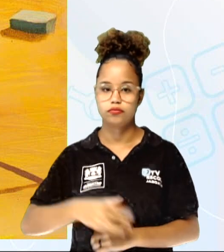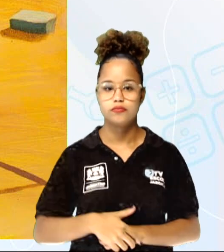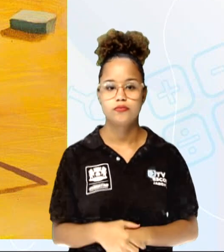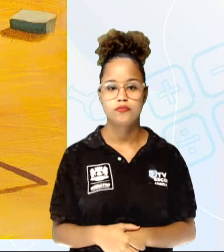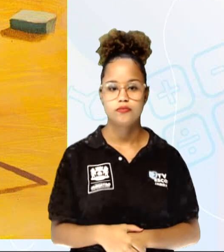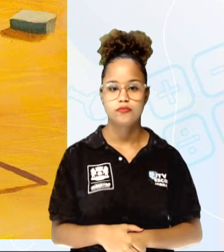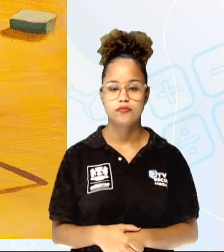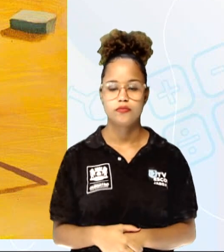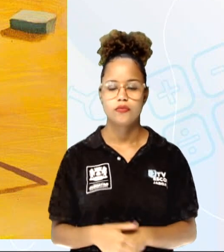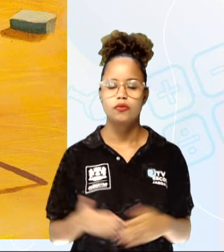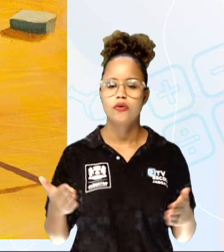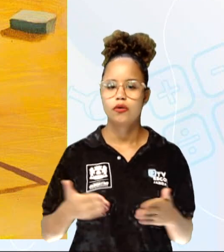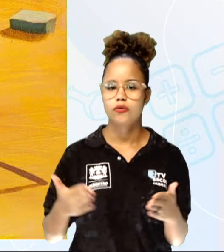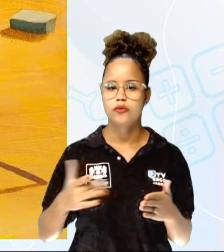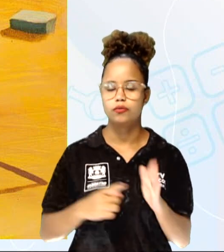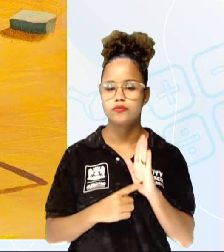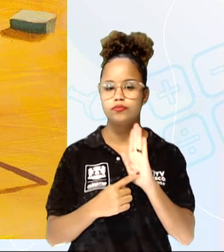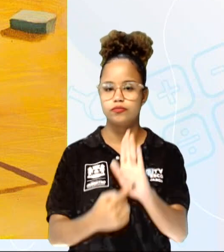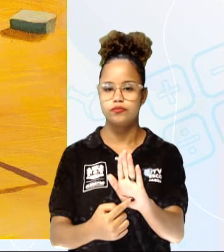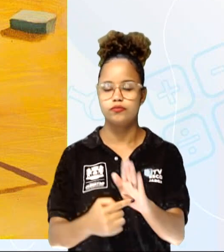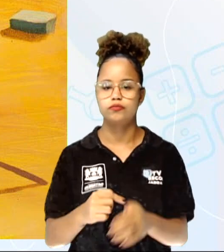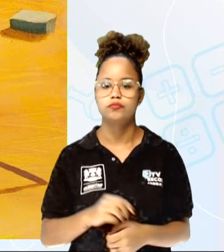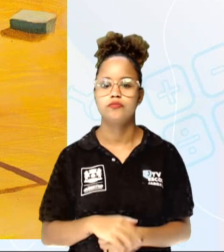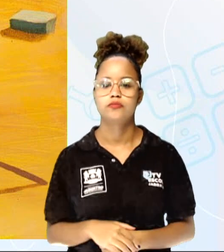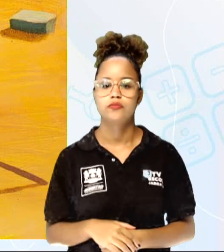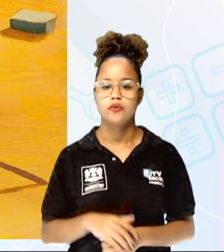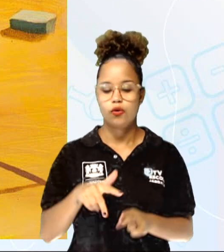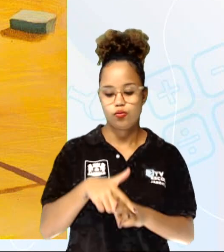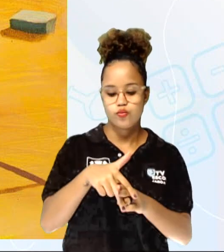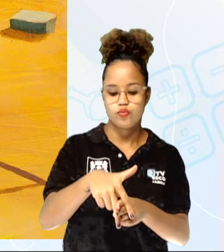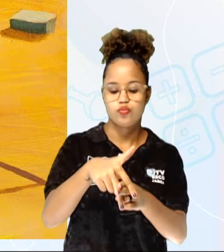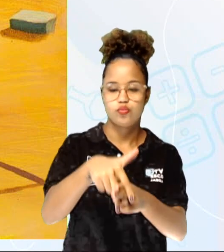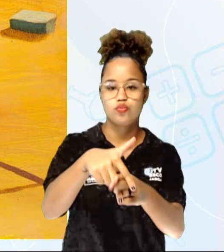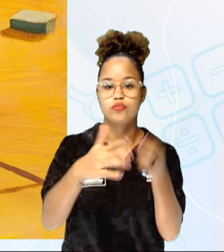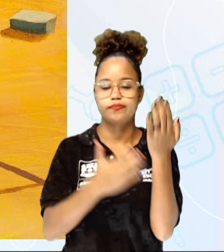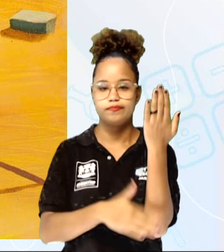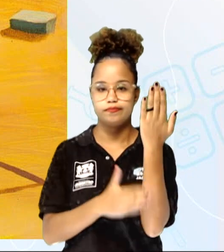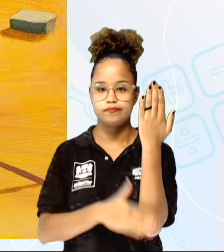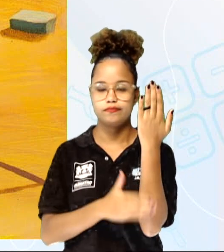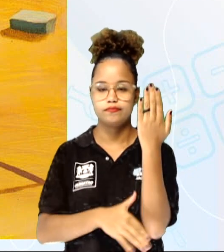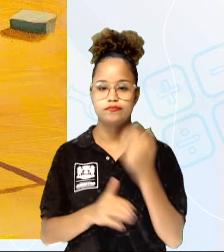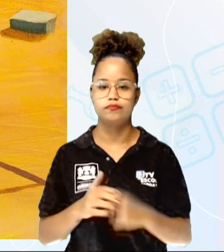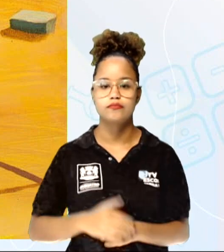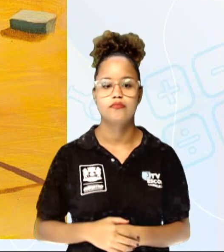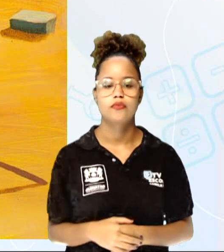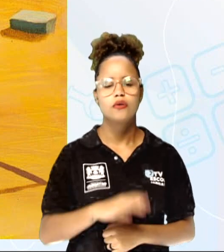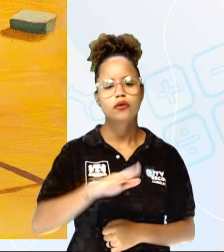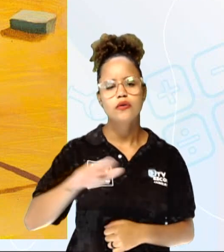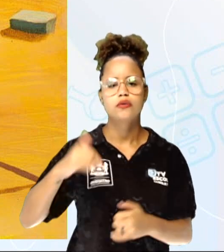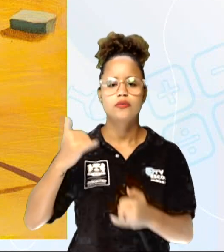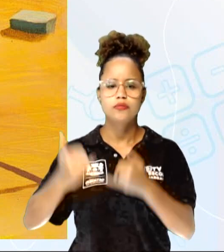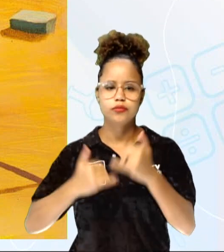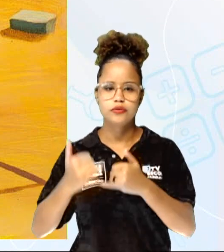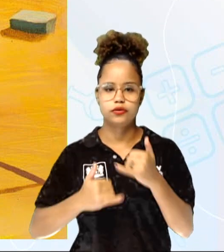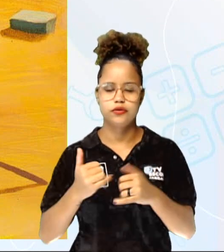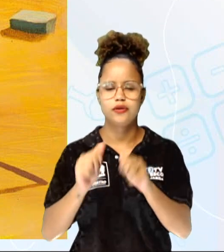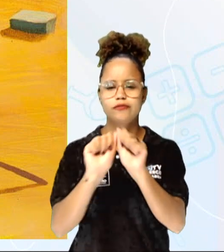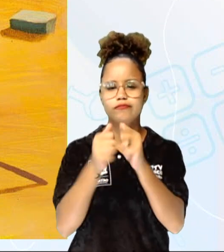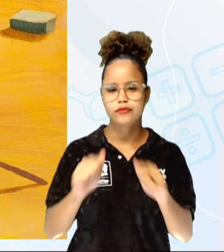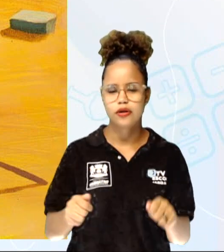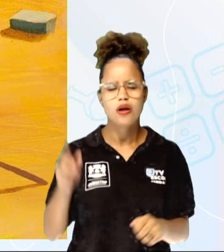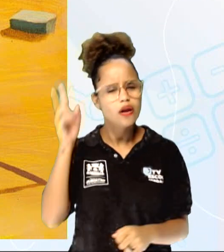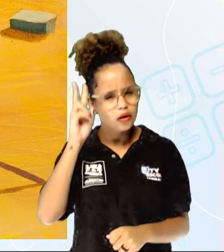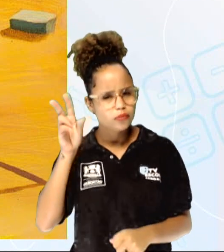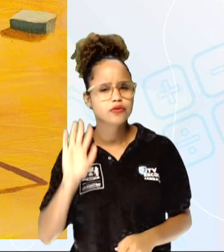Aqui aparece a obra que se chama Cavalo de Pau. A Criança Brinca com o Brinquedo Artesanal. Lembra que a gente falou dos